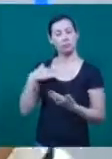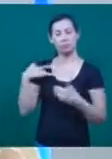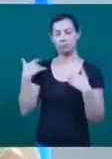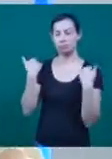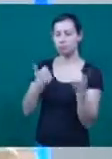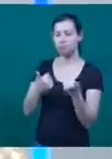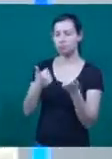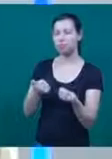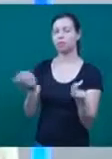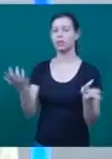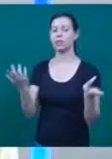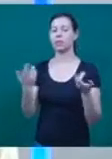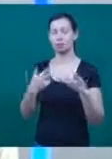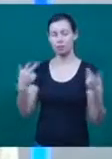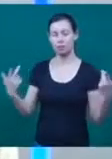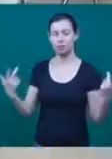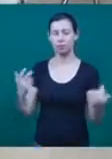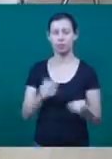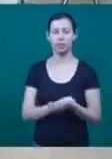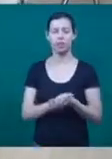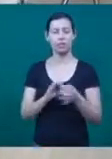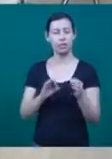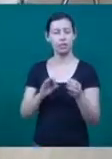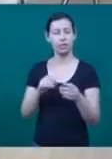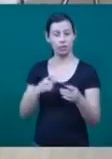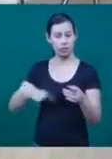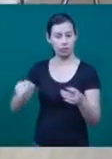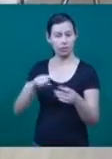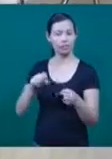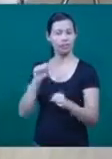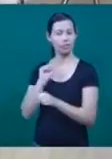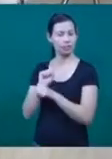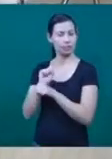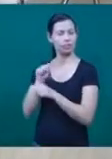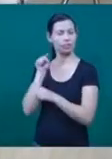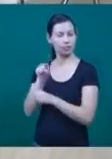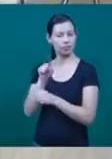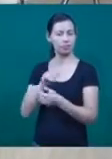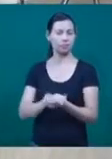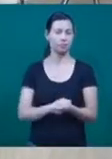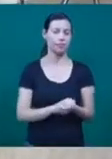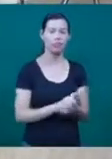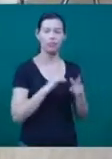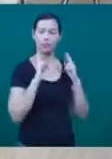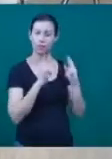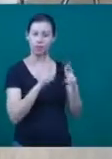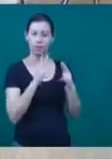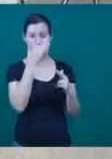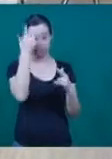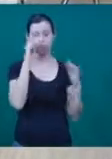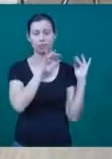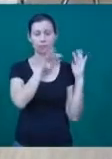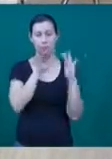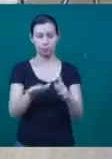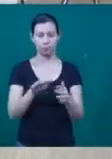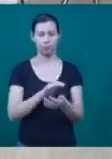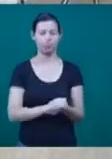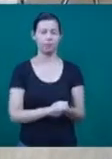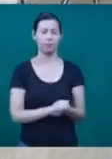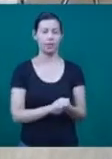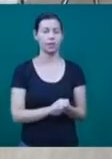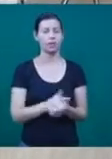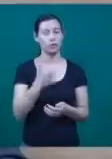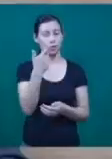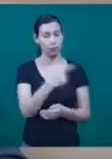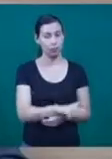vamos estar preparados para receber você. Que bom, Kelly. sucesso, e com certeza vai ser sucesso de público também. Muito obrigado mais uma vez pela presença aqui